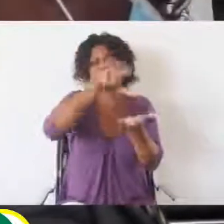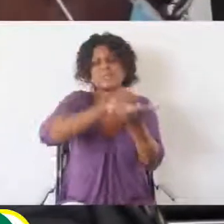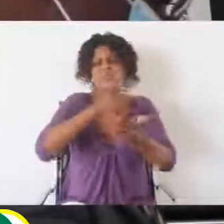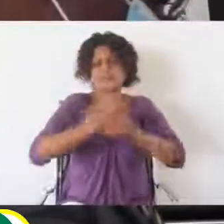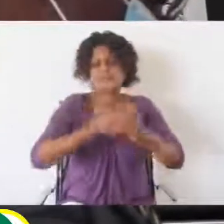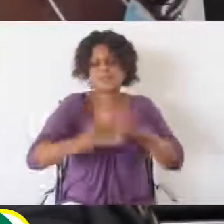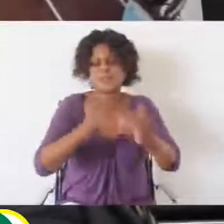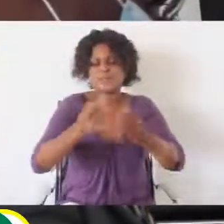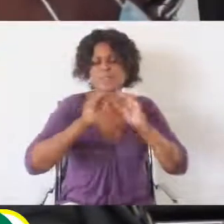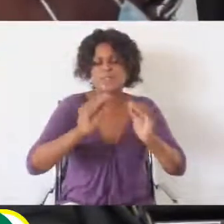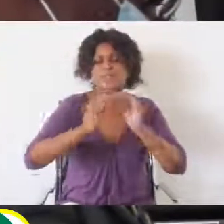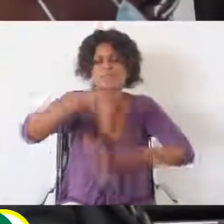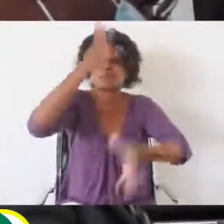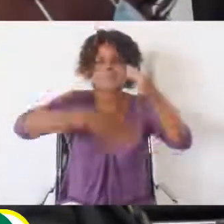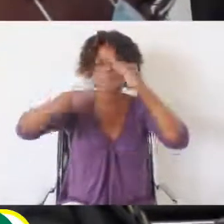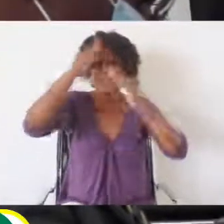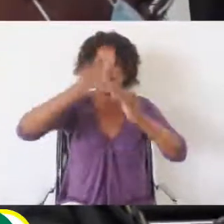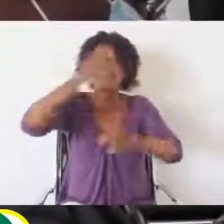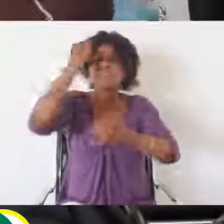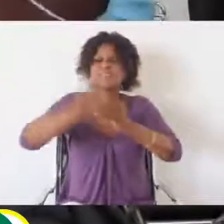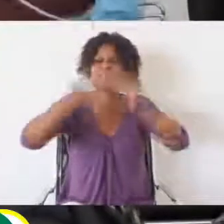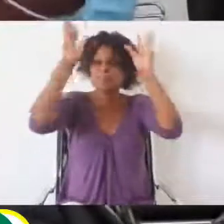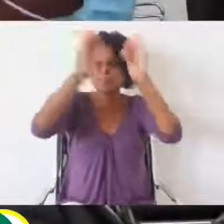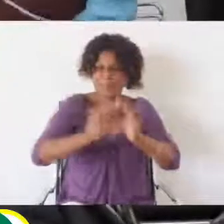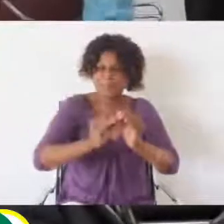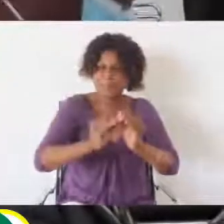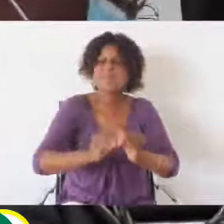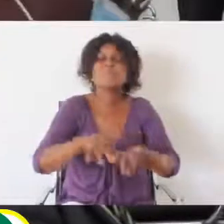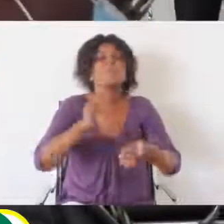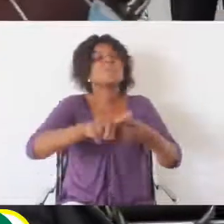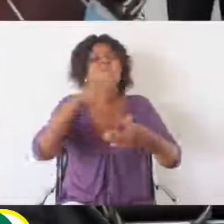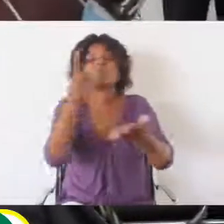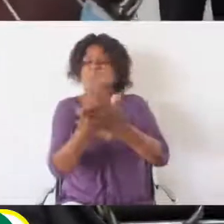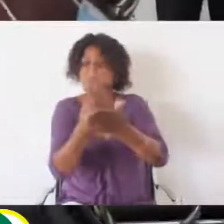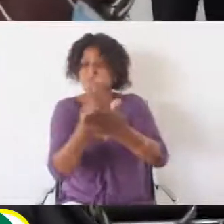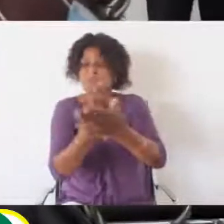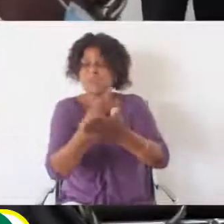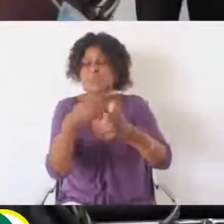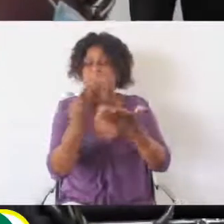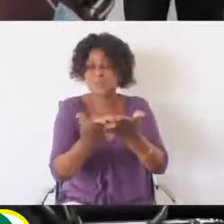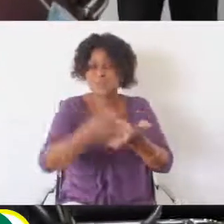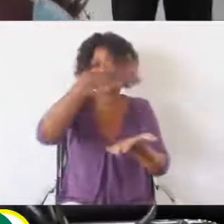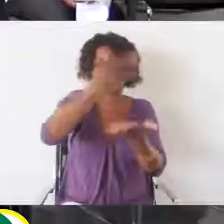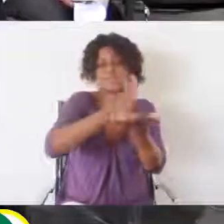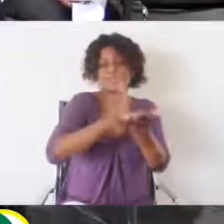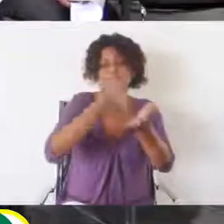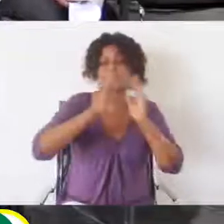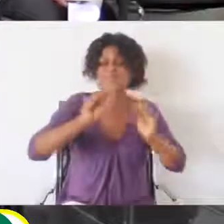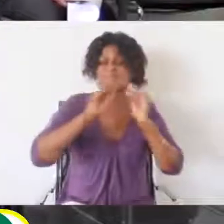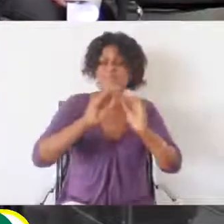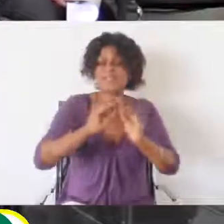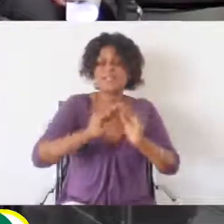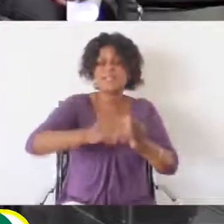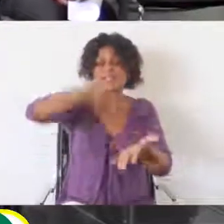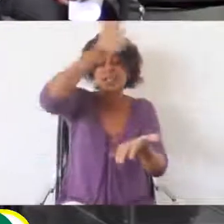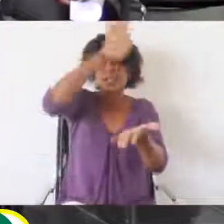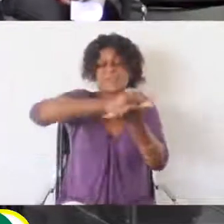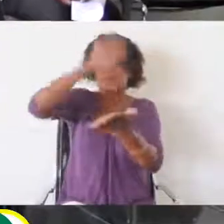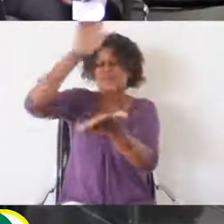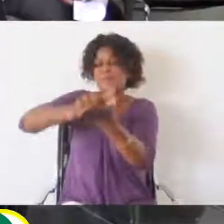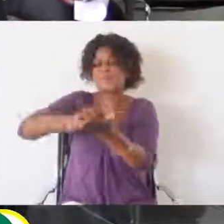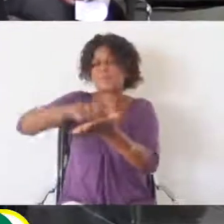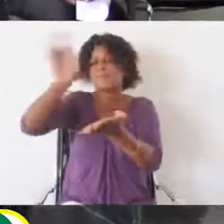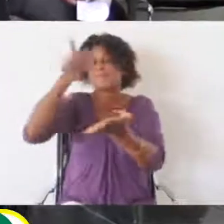que a DEASA deve contribuir para o crescimento desta modalidade de ensino tomando em consideração as